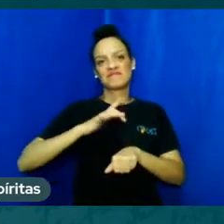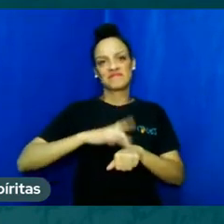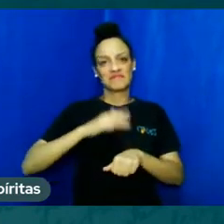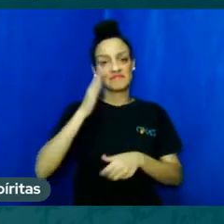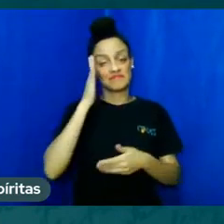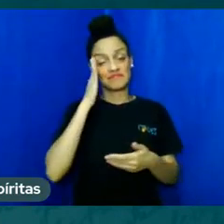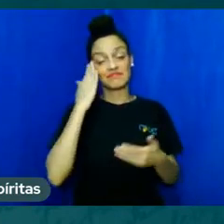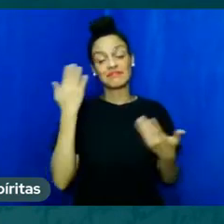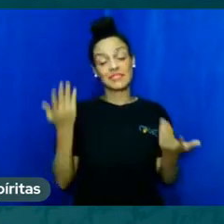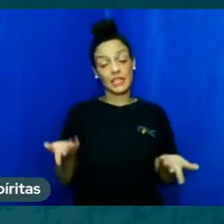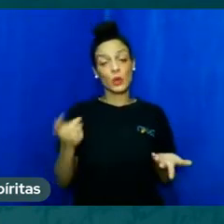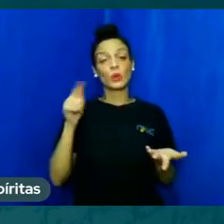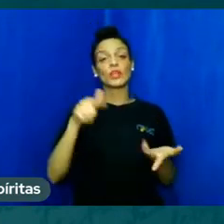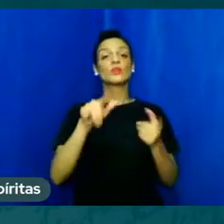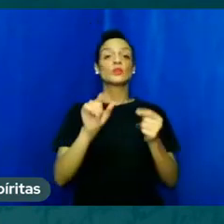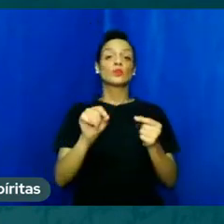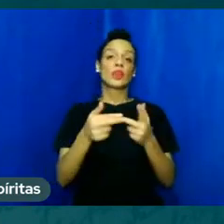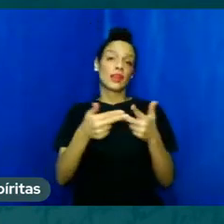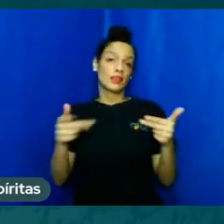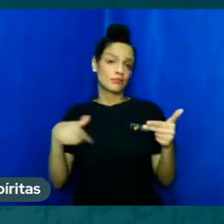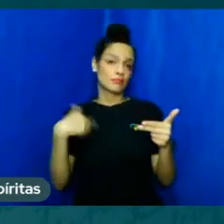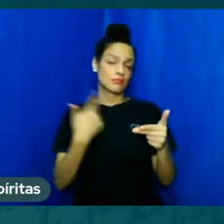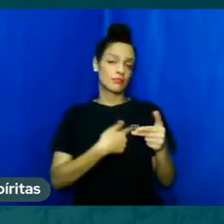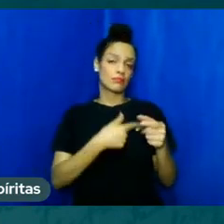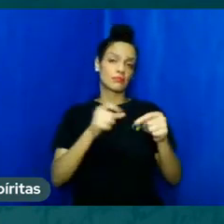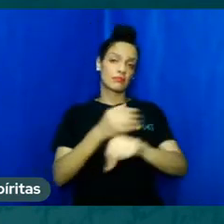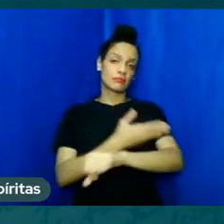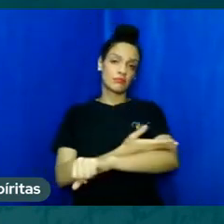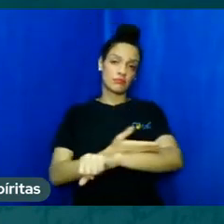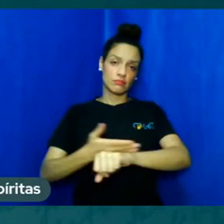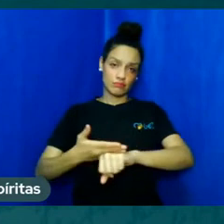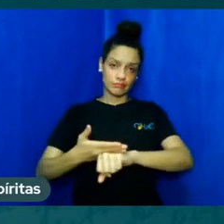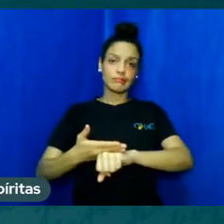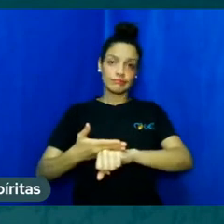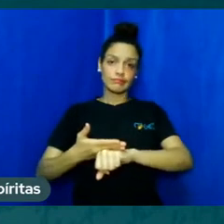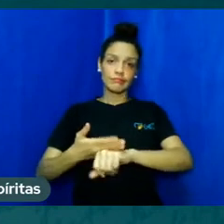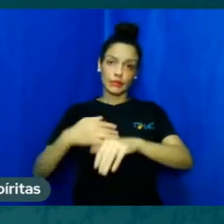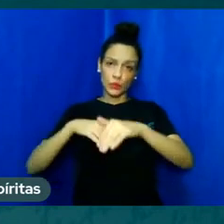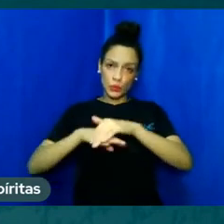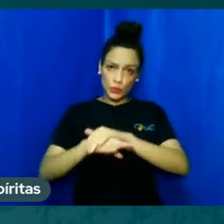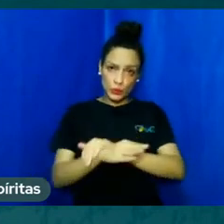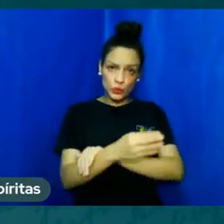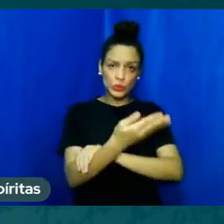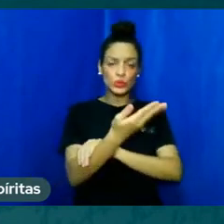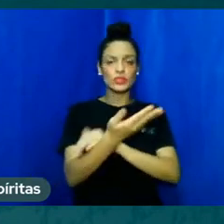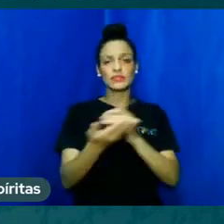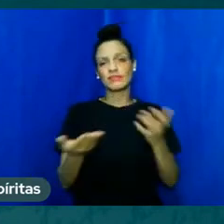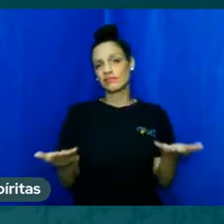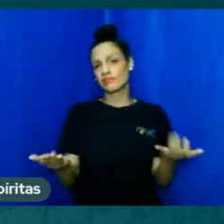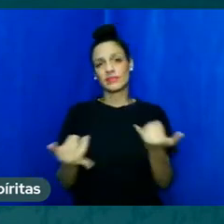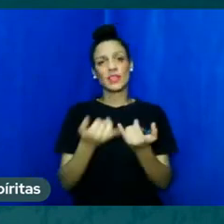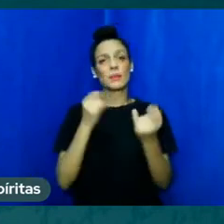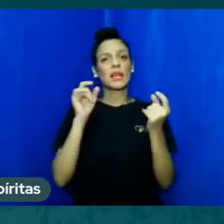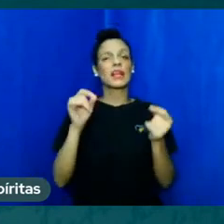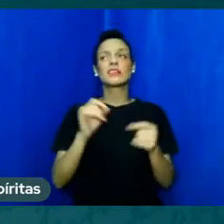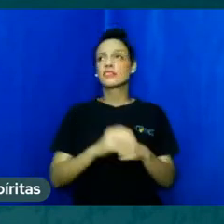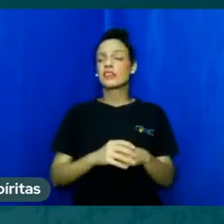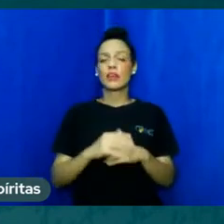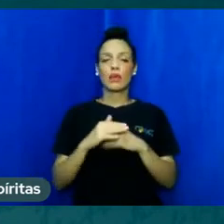habituando. E não vai percebendo que a gente vai criando justificativas pra não evoluir. Imagina